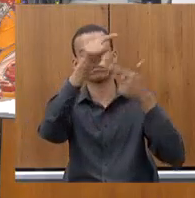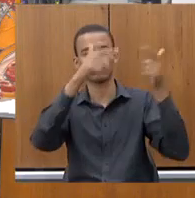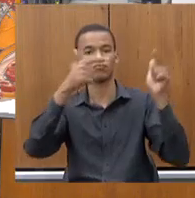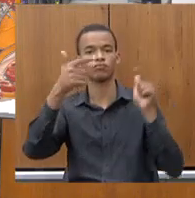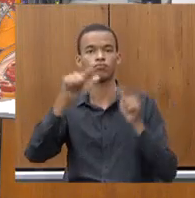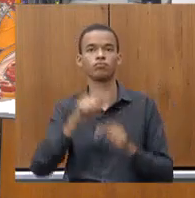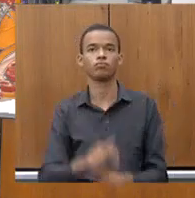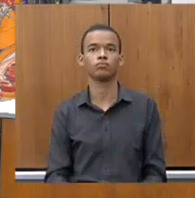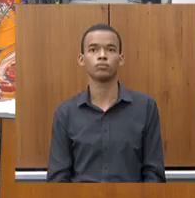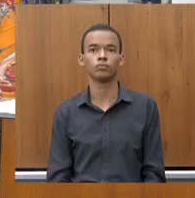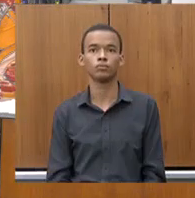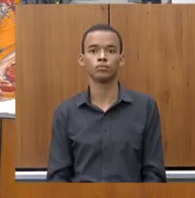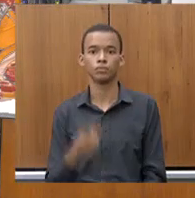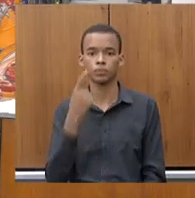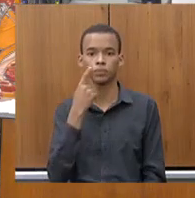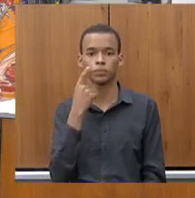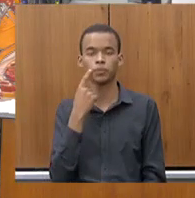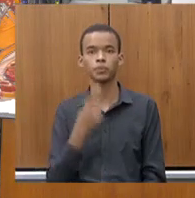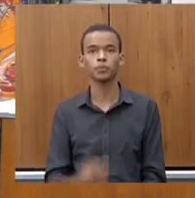Pode passar?